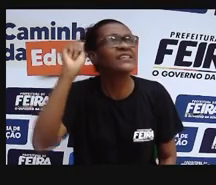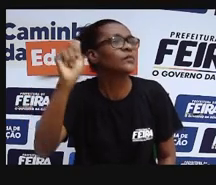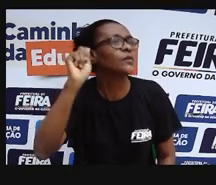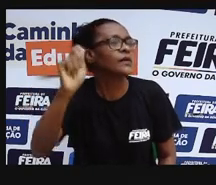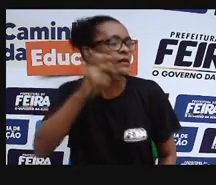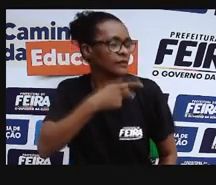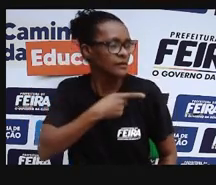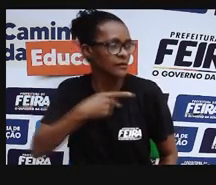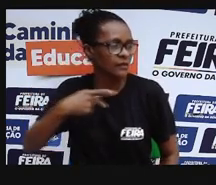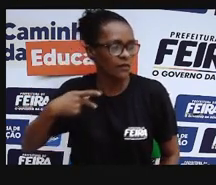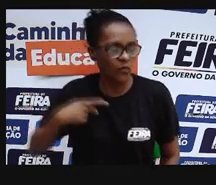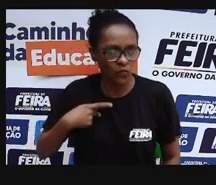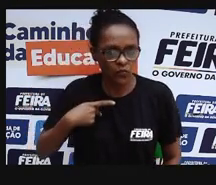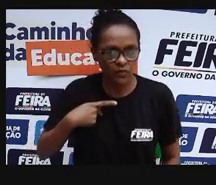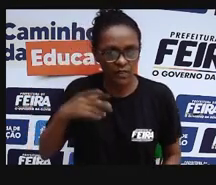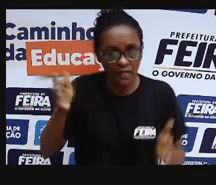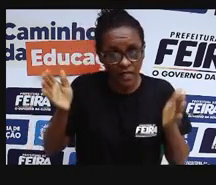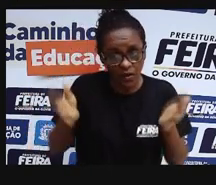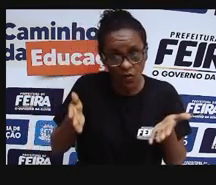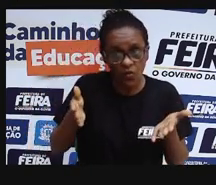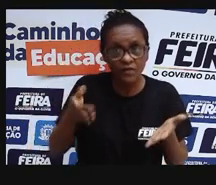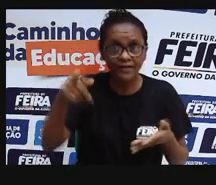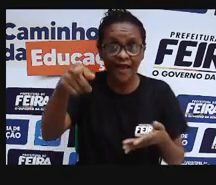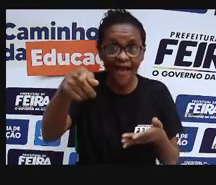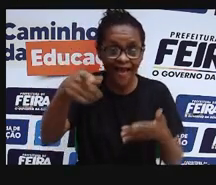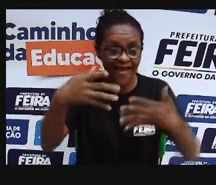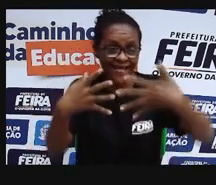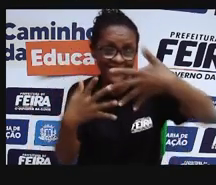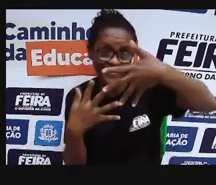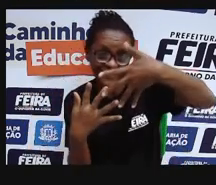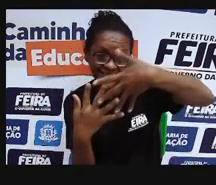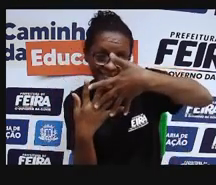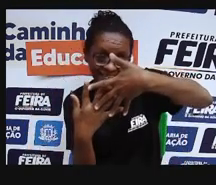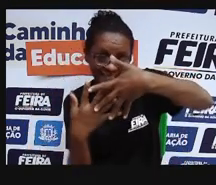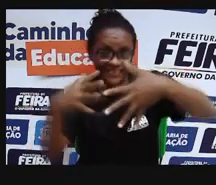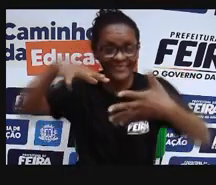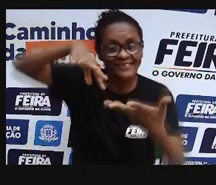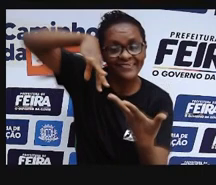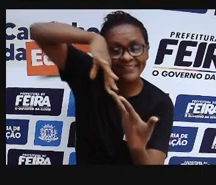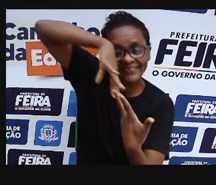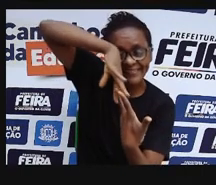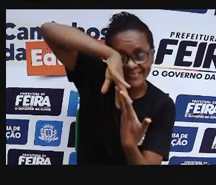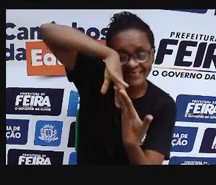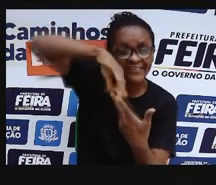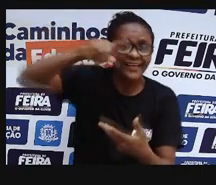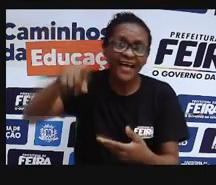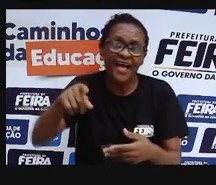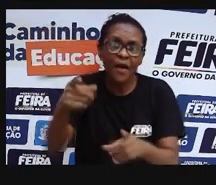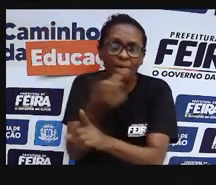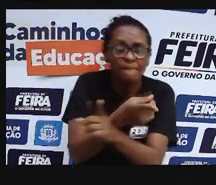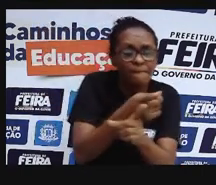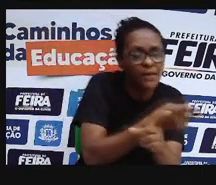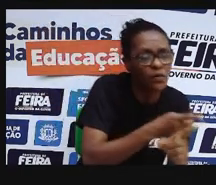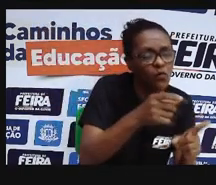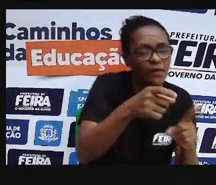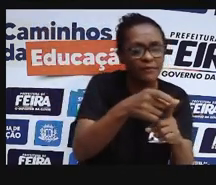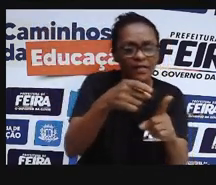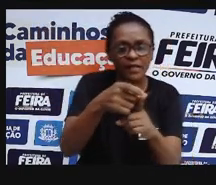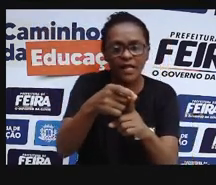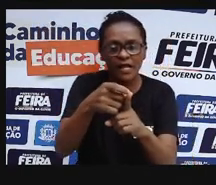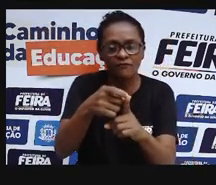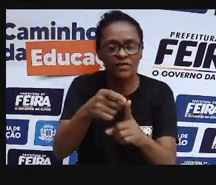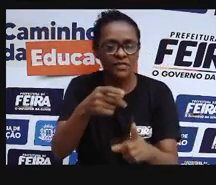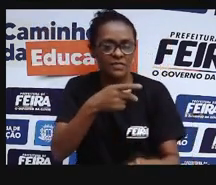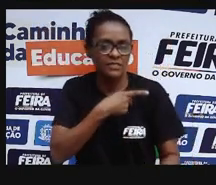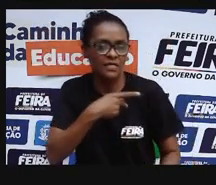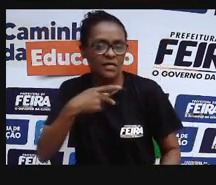Então, nesse caça-palavras, existem essas seis palavras aí que eu desejo que vocês encontrem. Saúde, bem